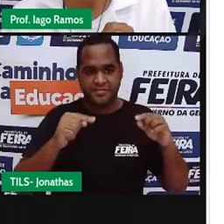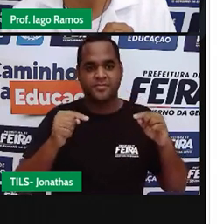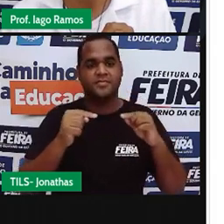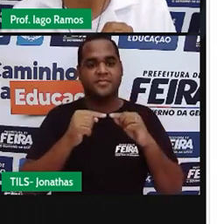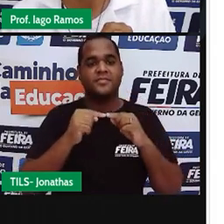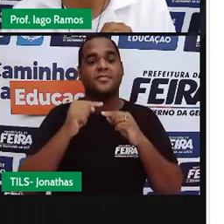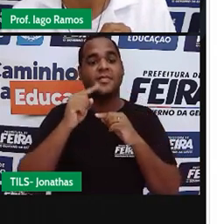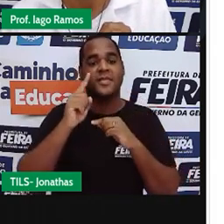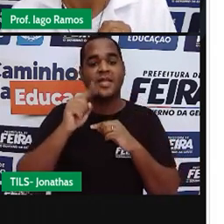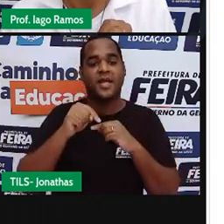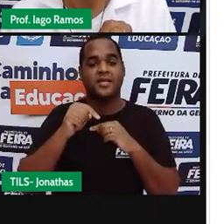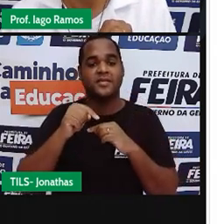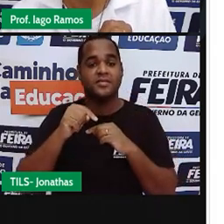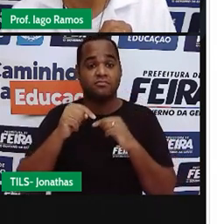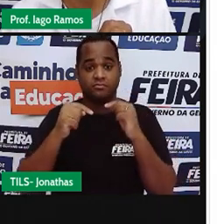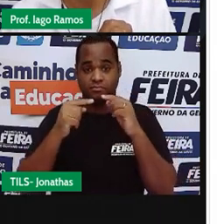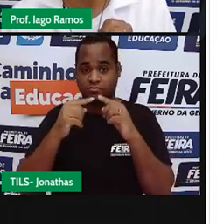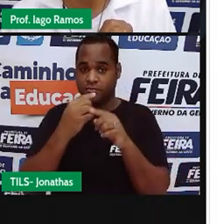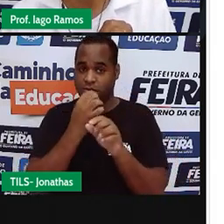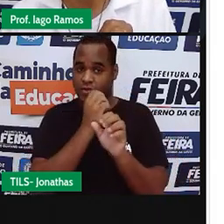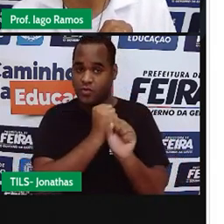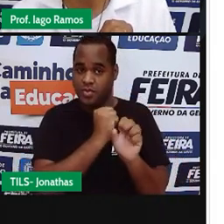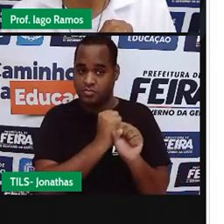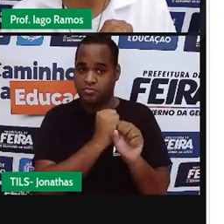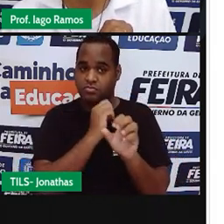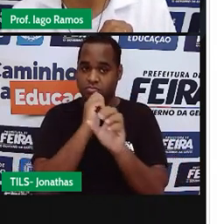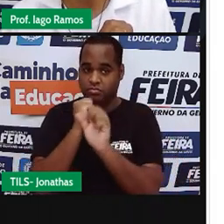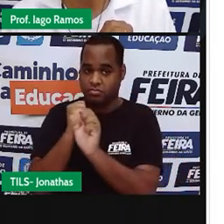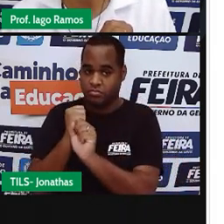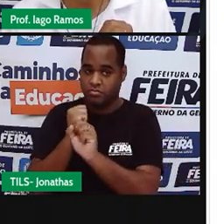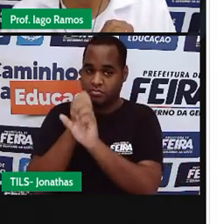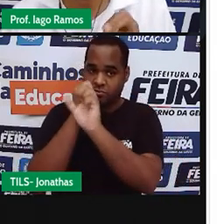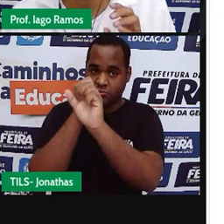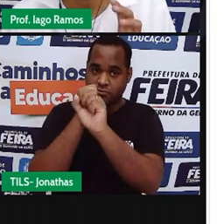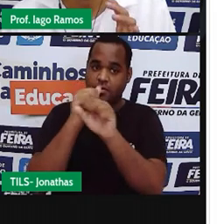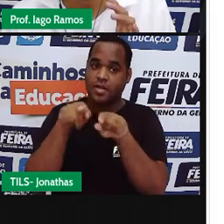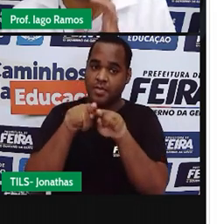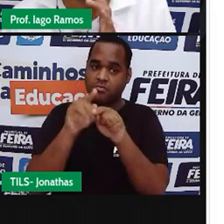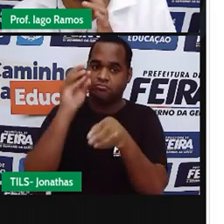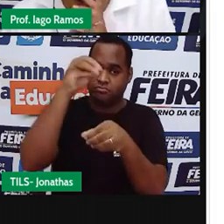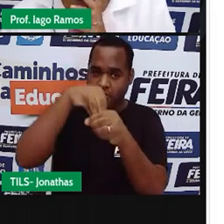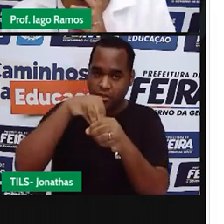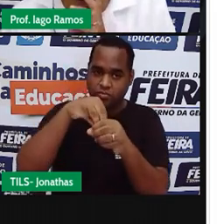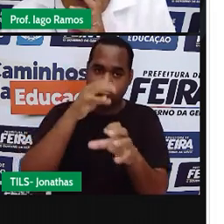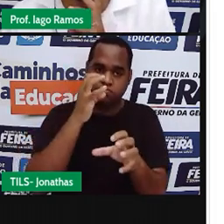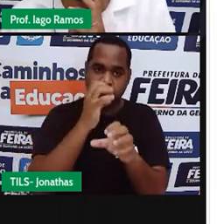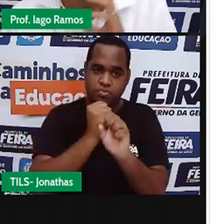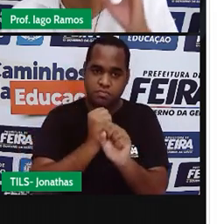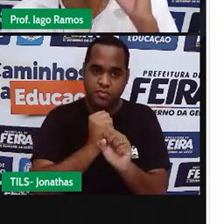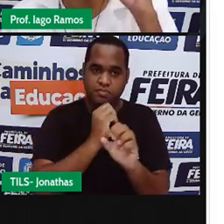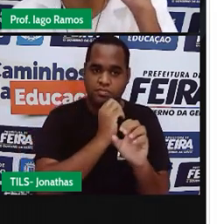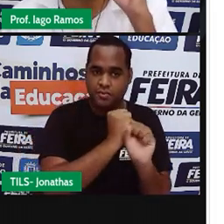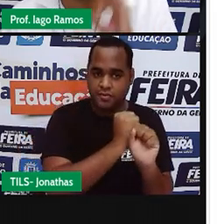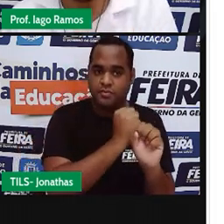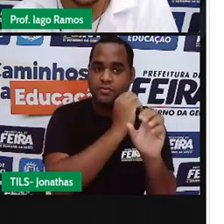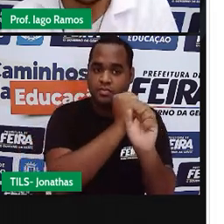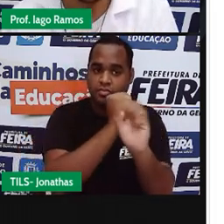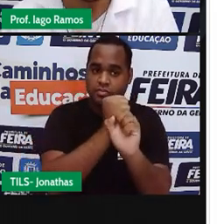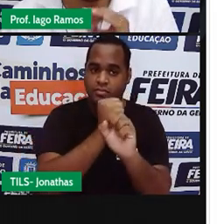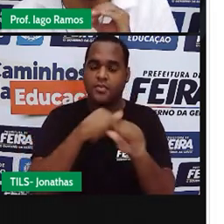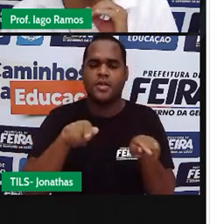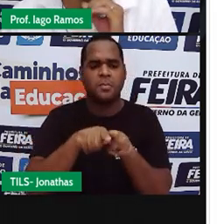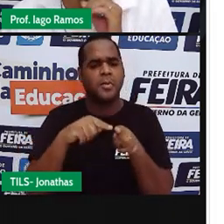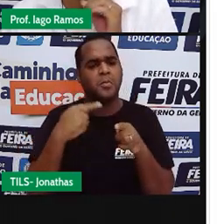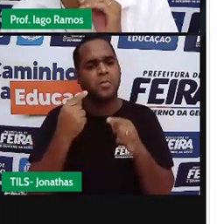medida dos lados e a medida dos ângulos internos, tá? O que é que a gente vai fazer?